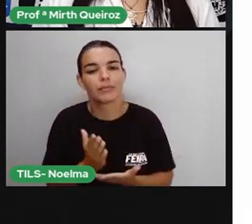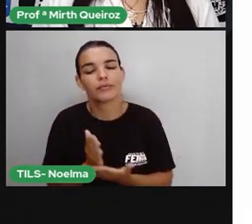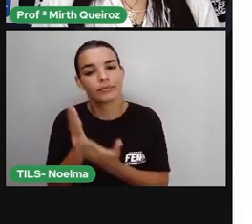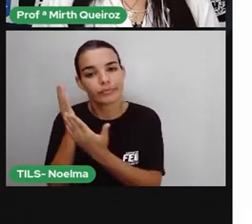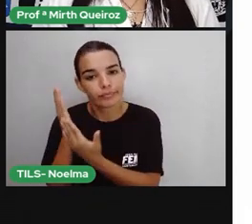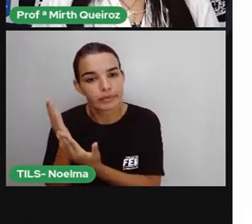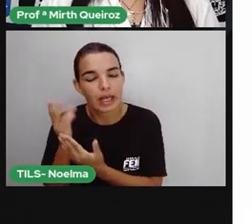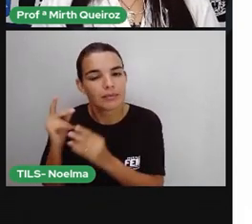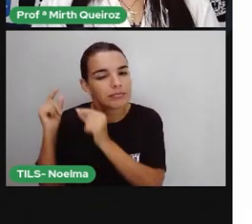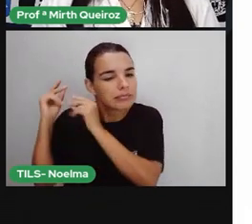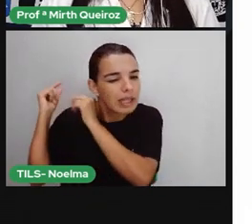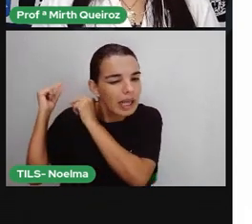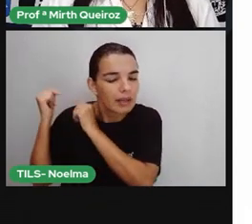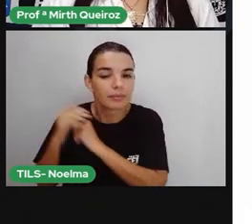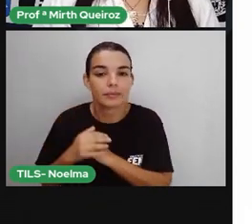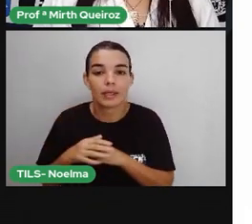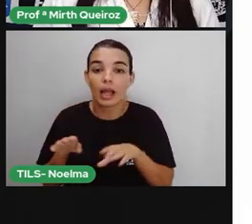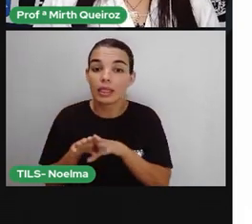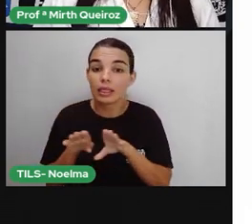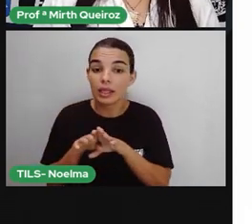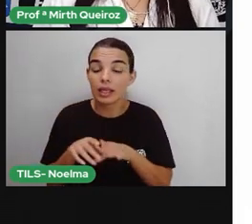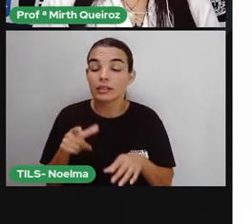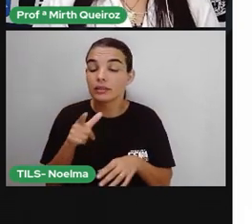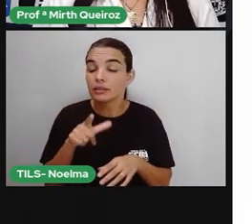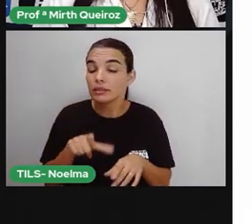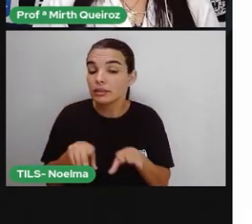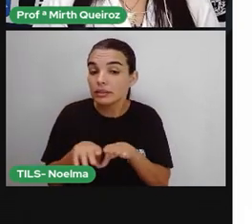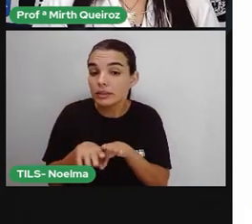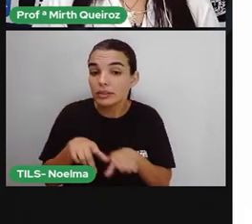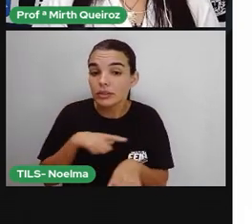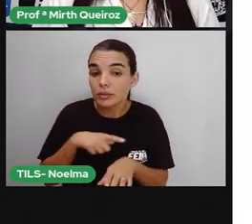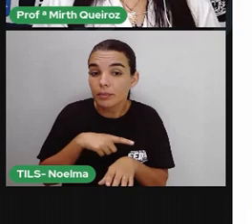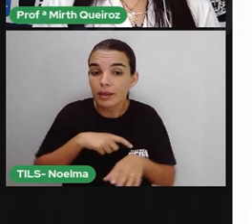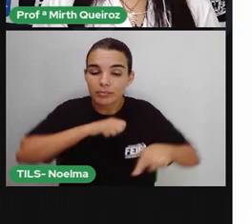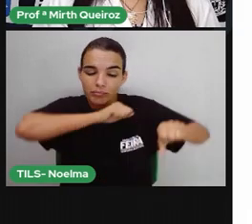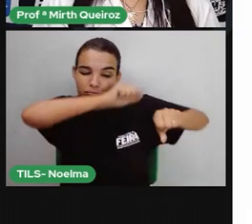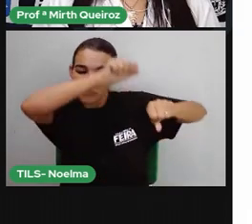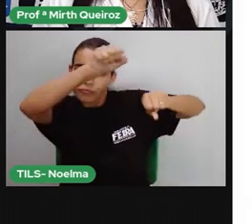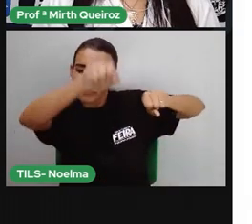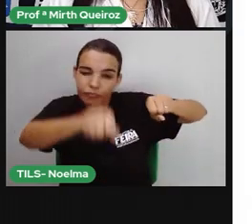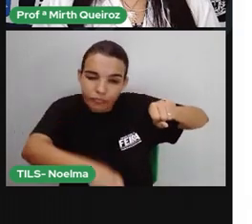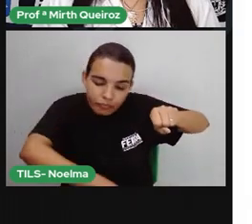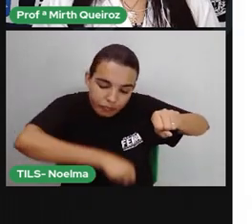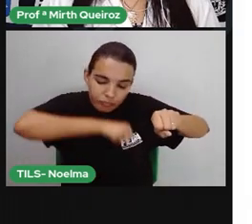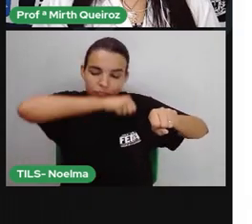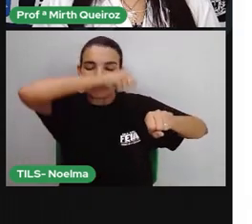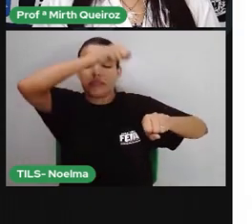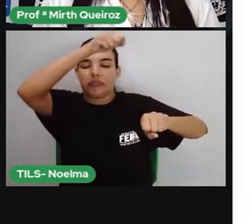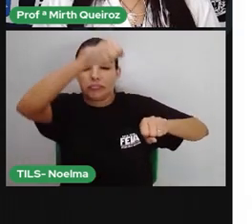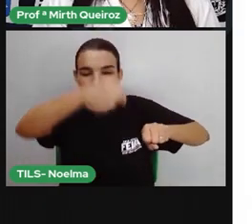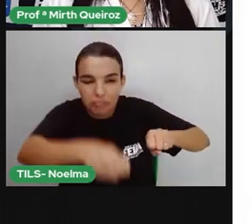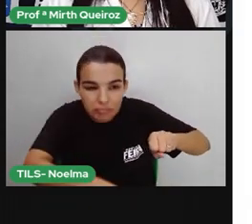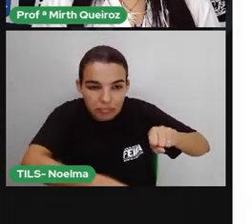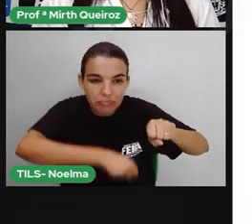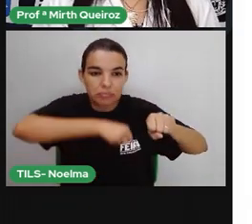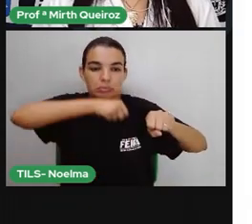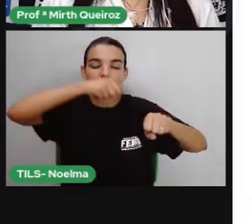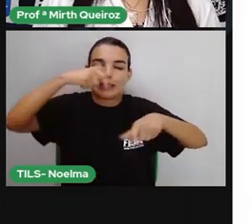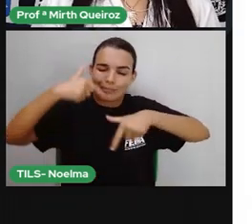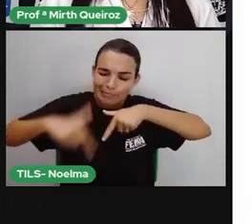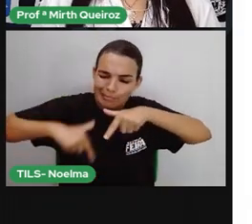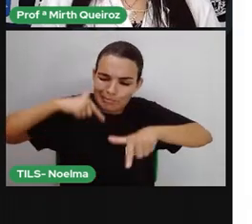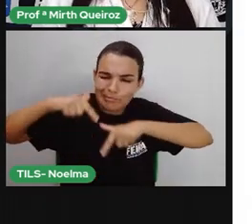E, além desses canaviares, tinha as moindas, que é onde a cana, ela era moída, né?